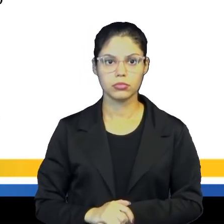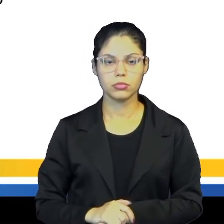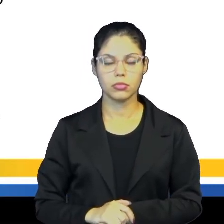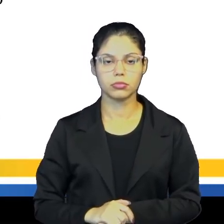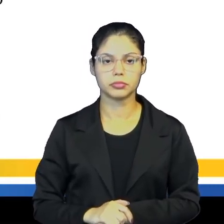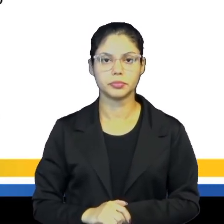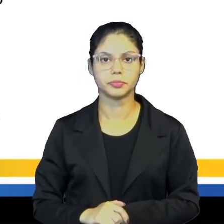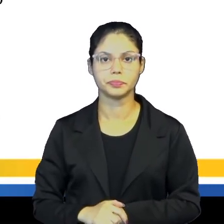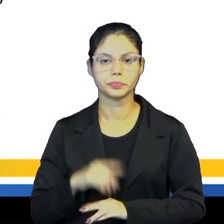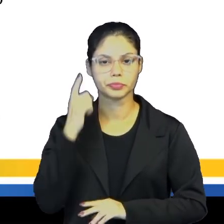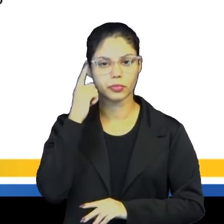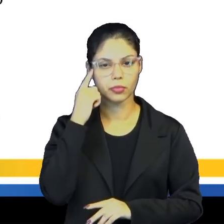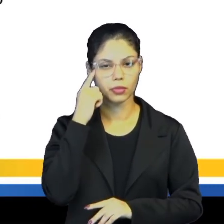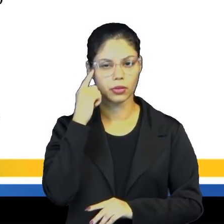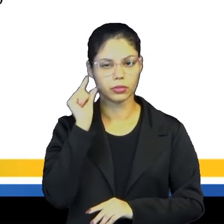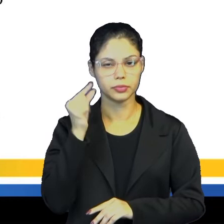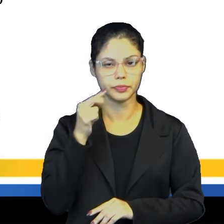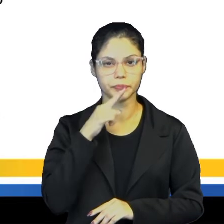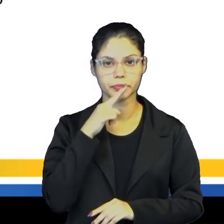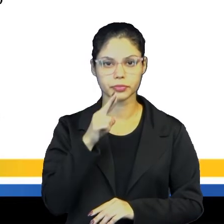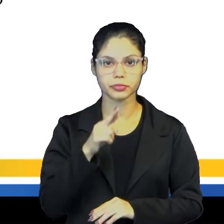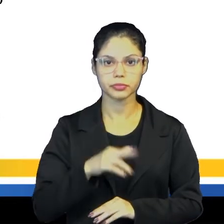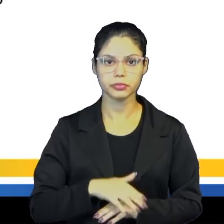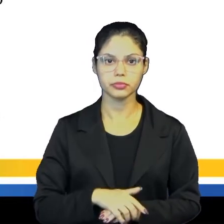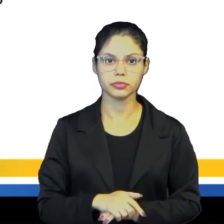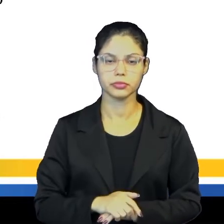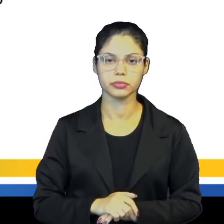Vamos lá, pensando um pouquinho na resposta.